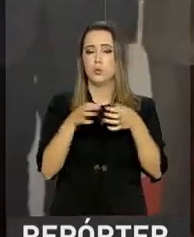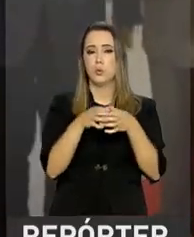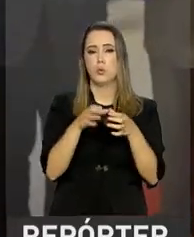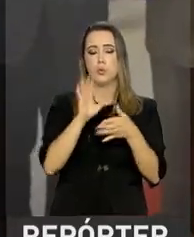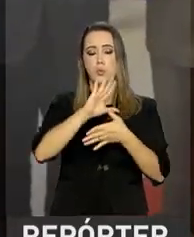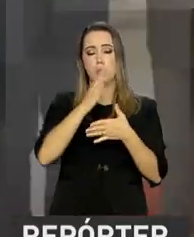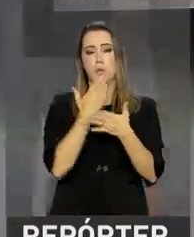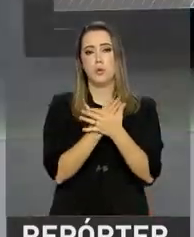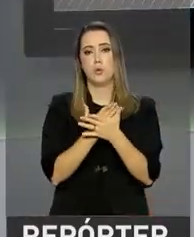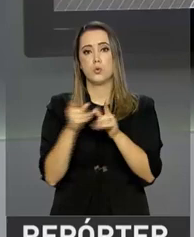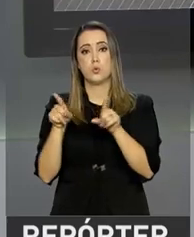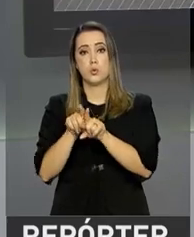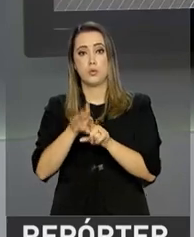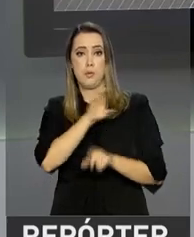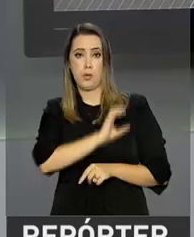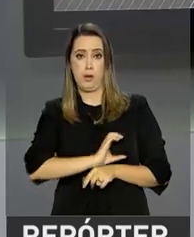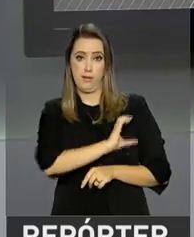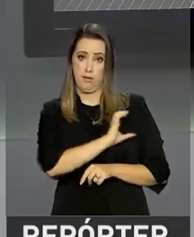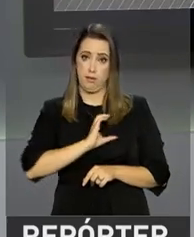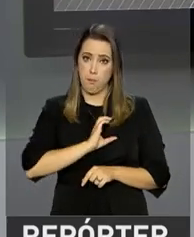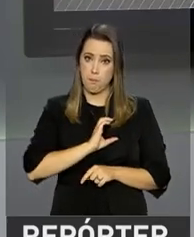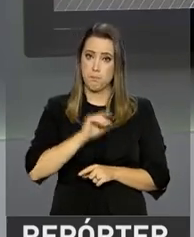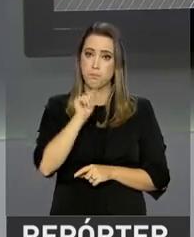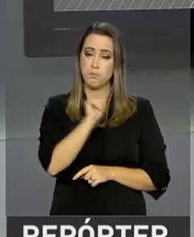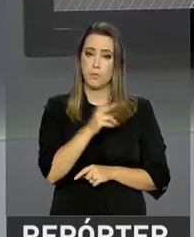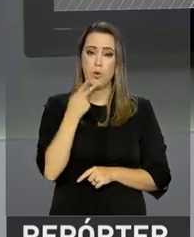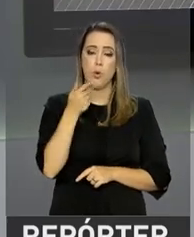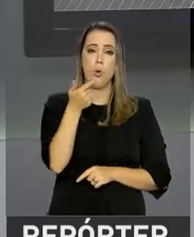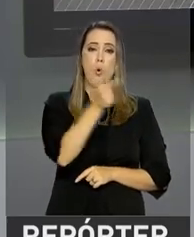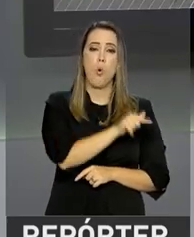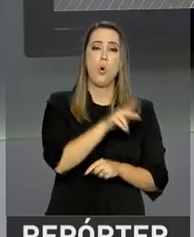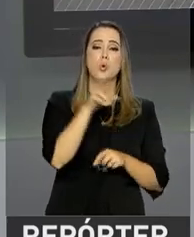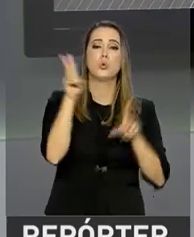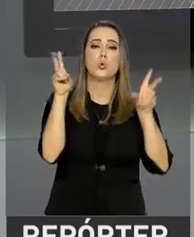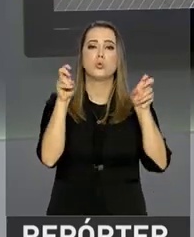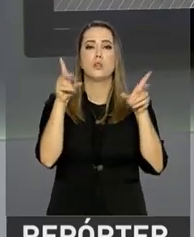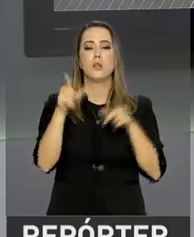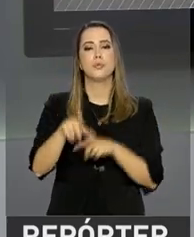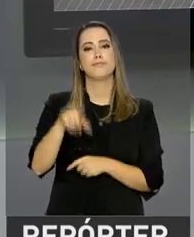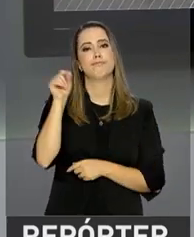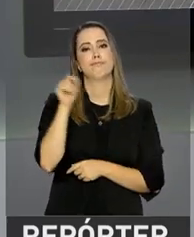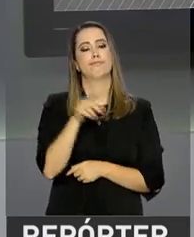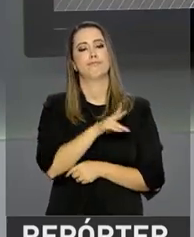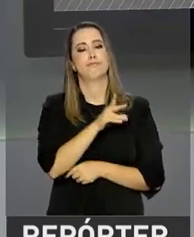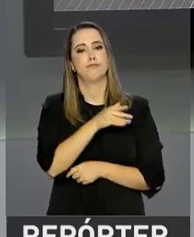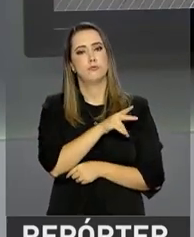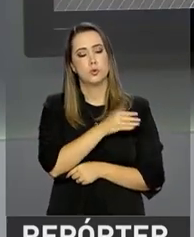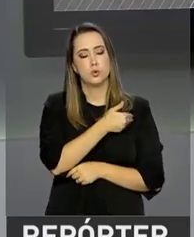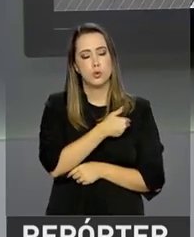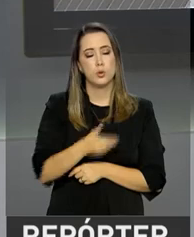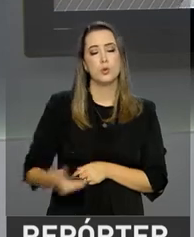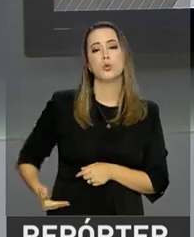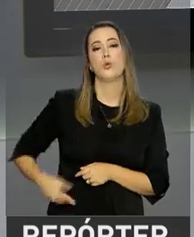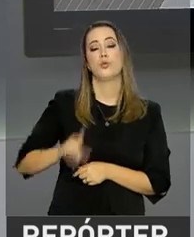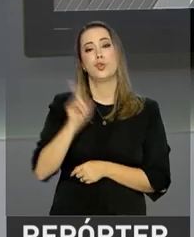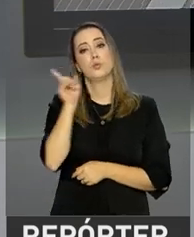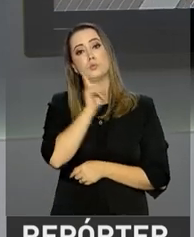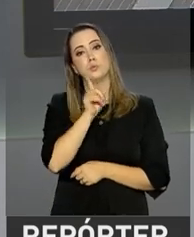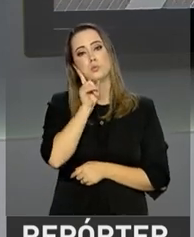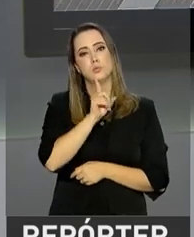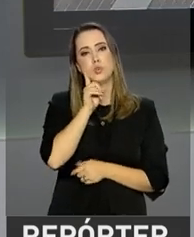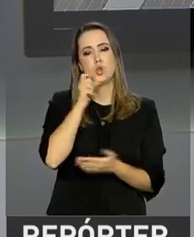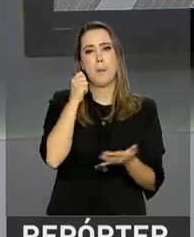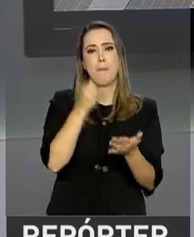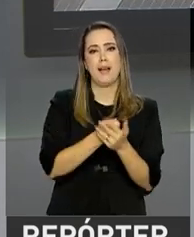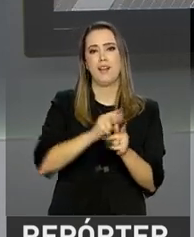Internacional. Outro assunto tratado pelas autoridades foi a decisão do governo dos Estados Unidos de taxar as importações de aço e